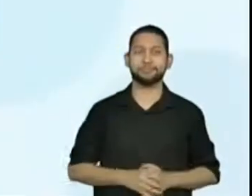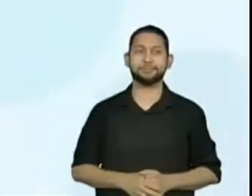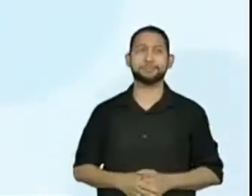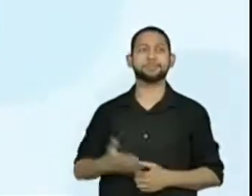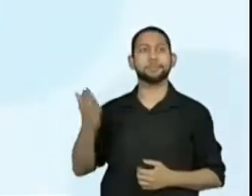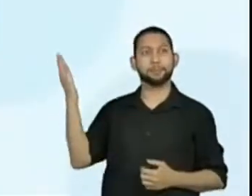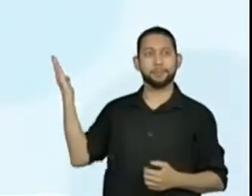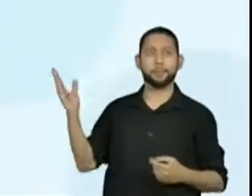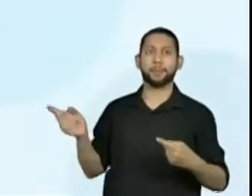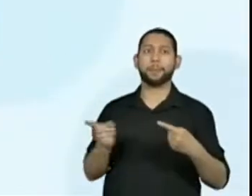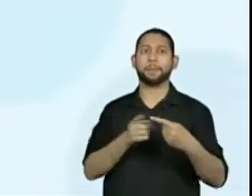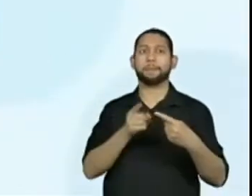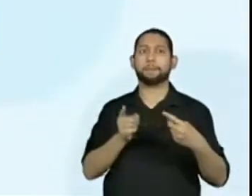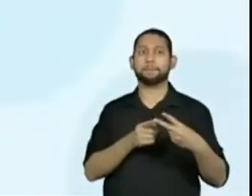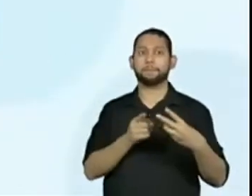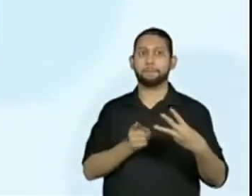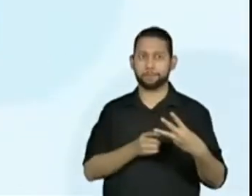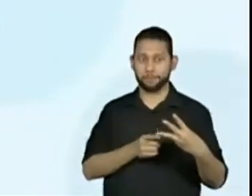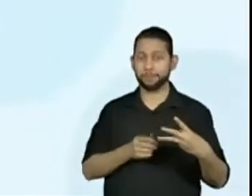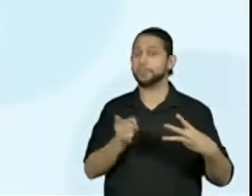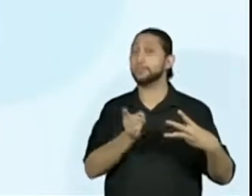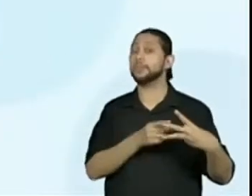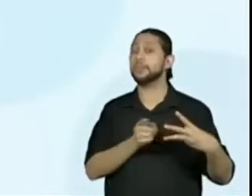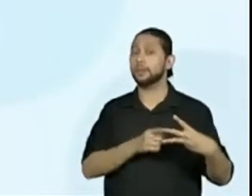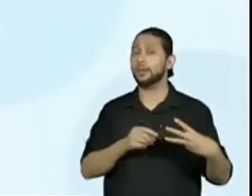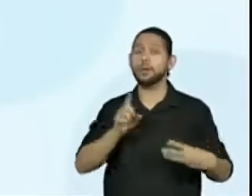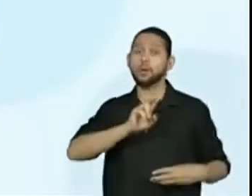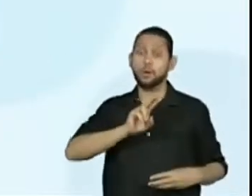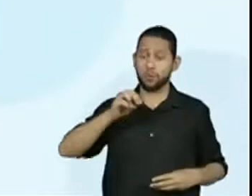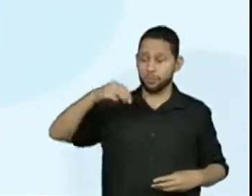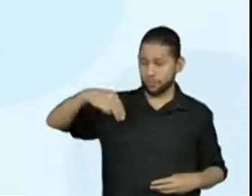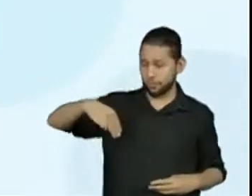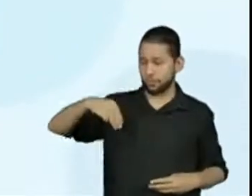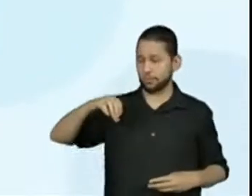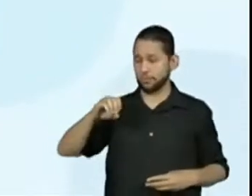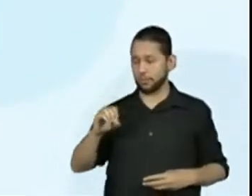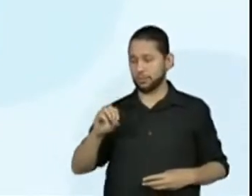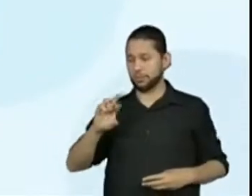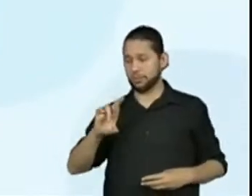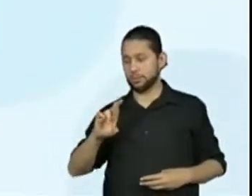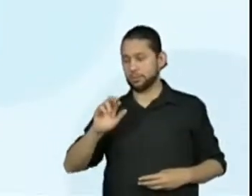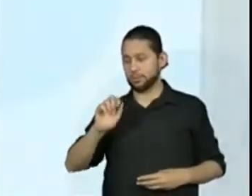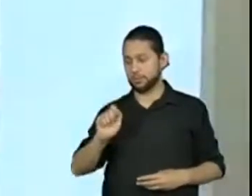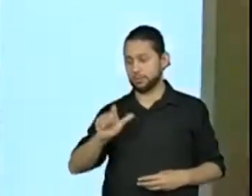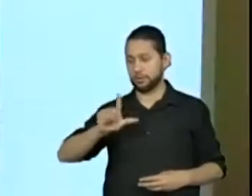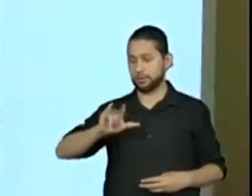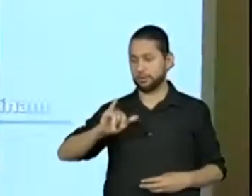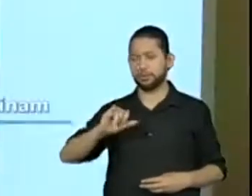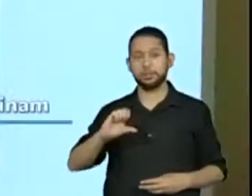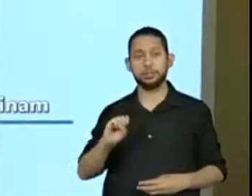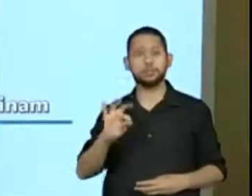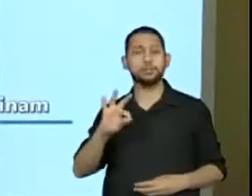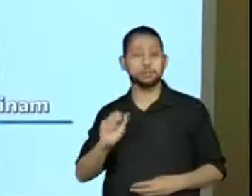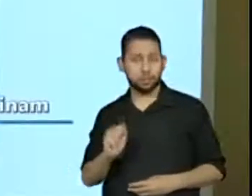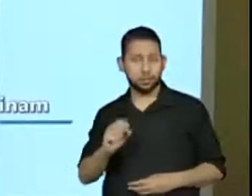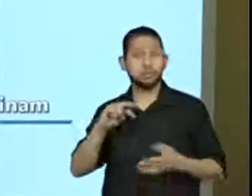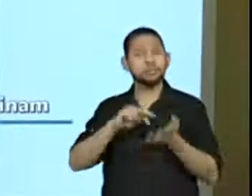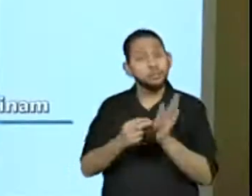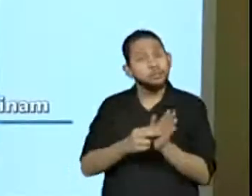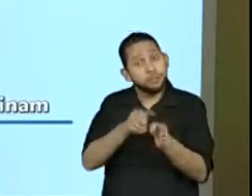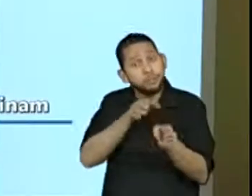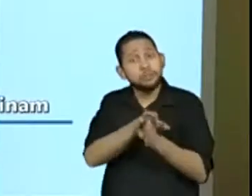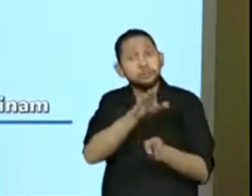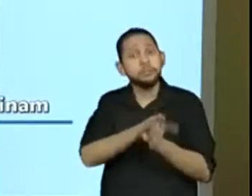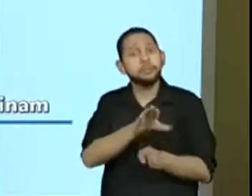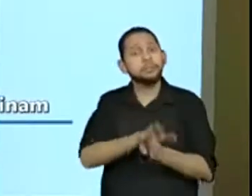a fábula traz um discurso moralista, quer dizer, quer nos ensinar uma lição. Eram utilizadas para ensinar lições